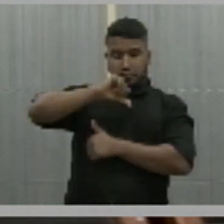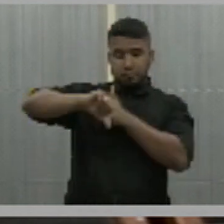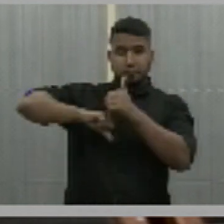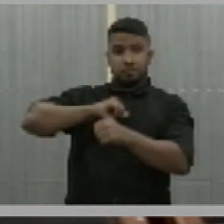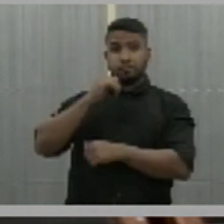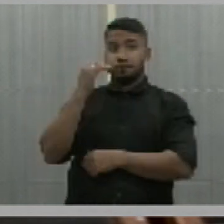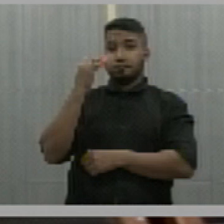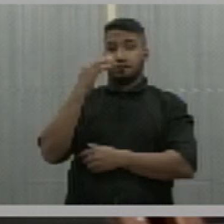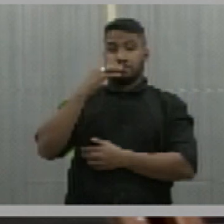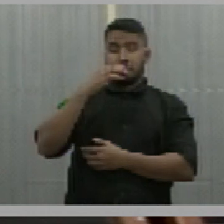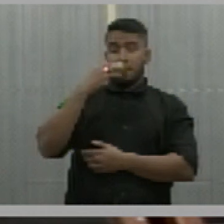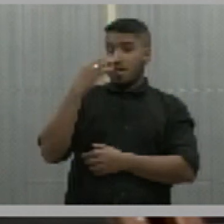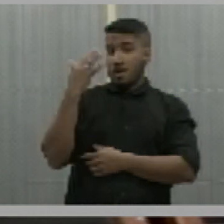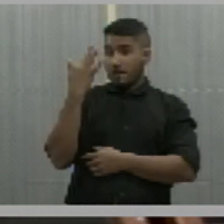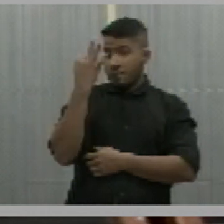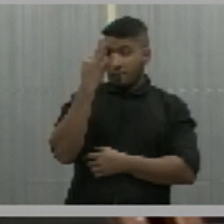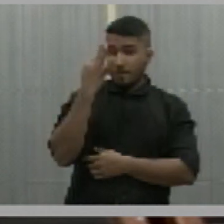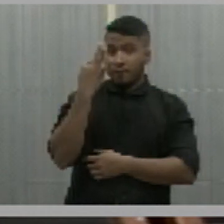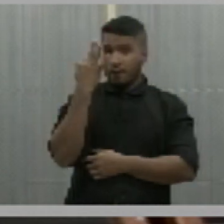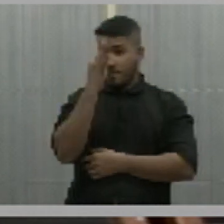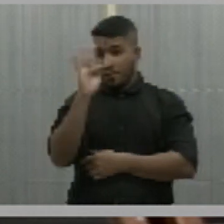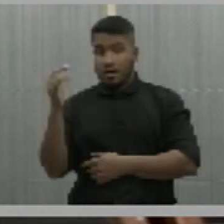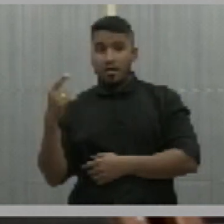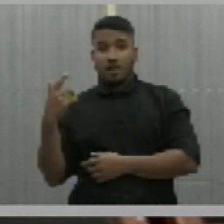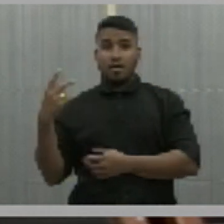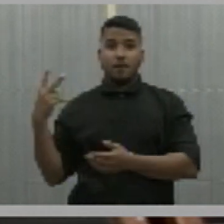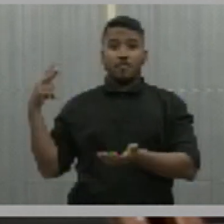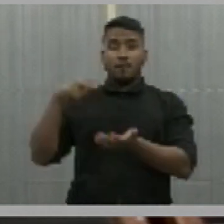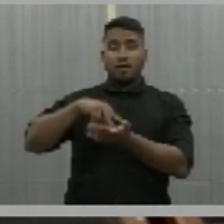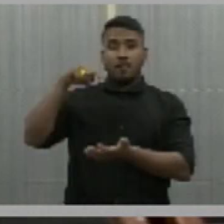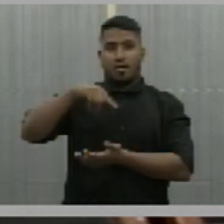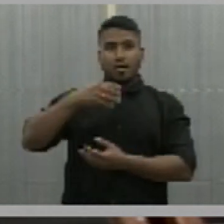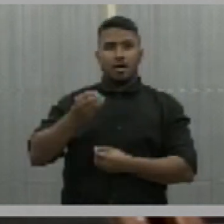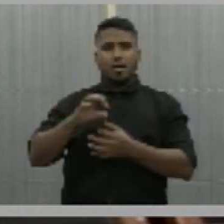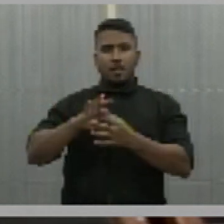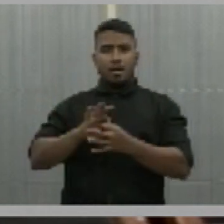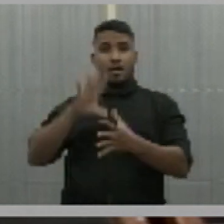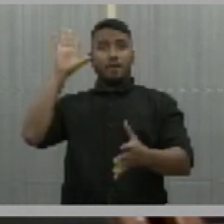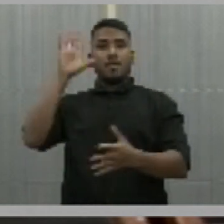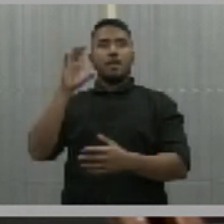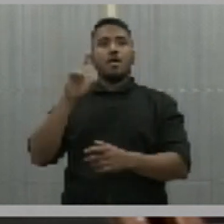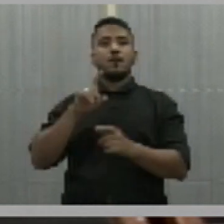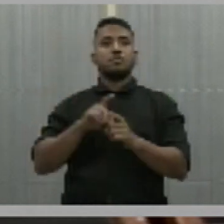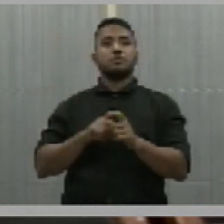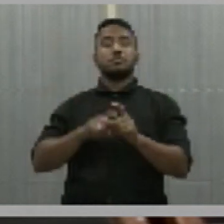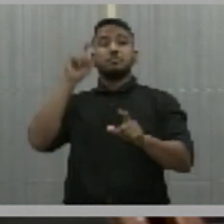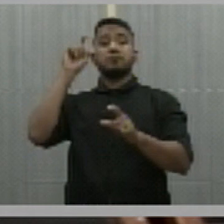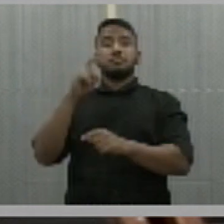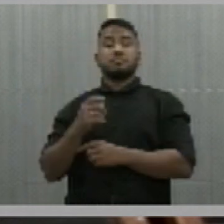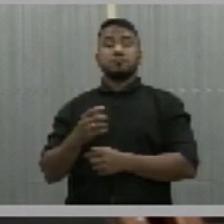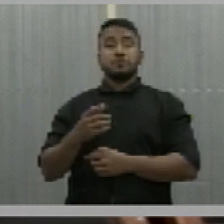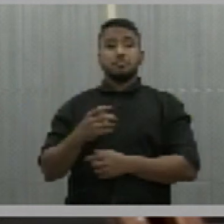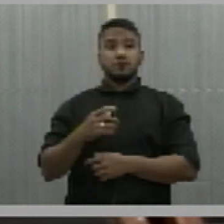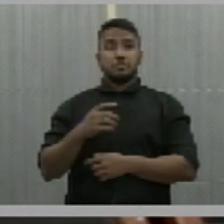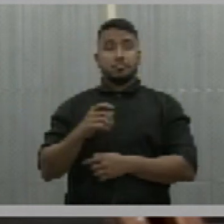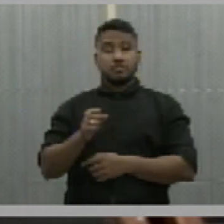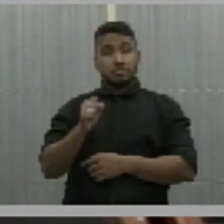também, já trazia aqui esse espírito de liberdade, de independência do Piauí, de